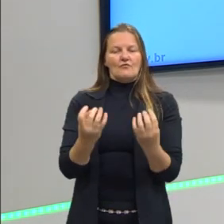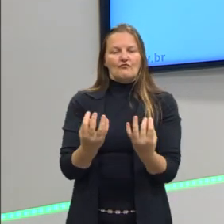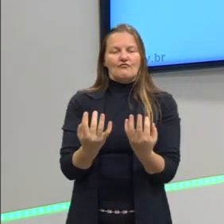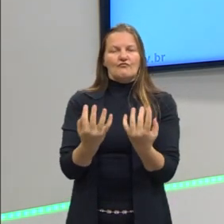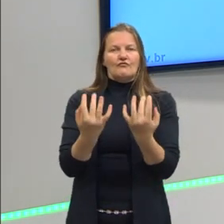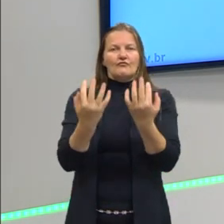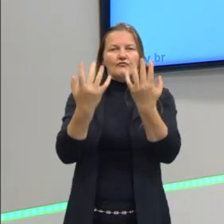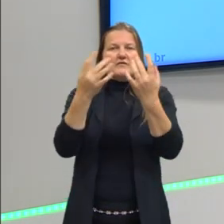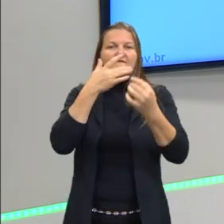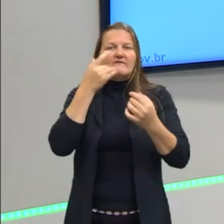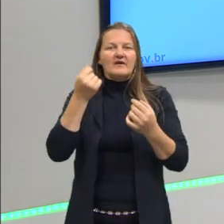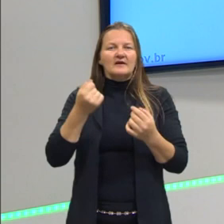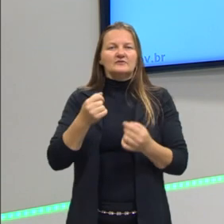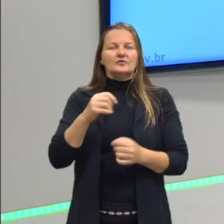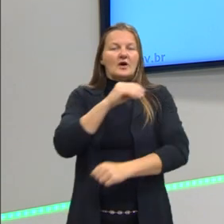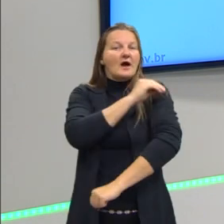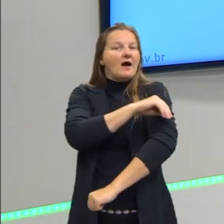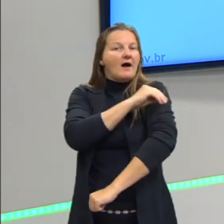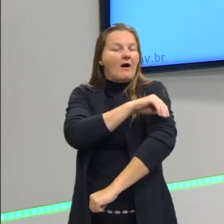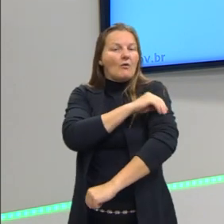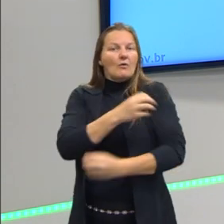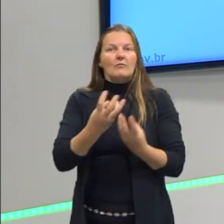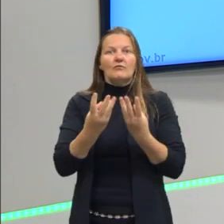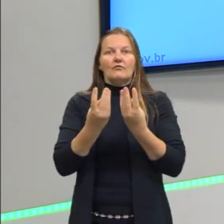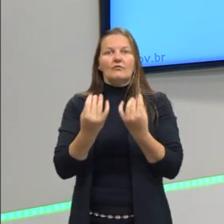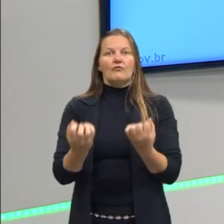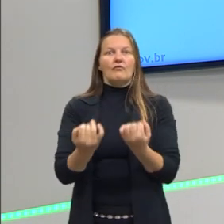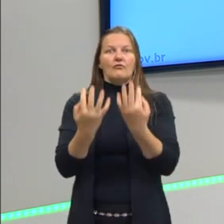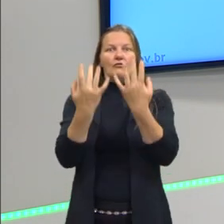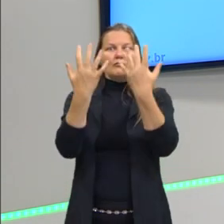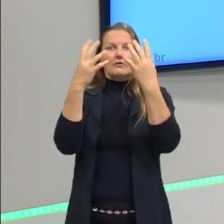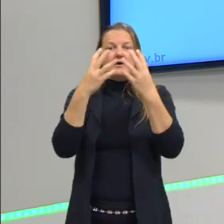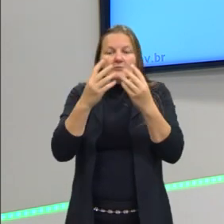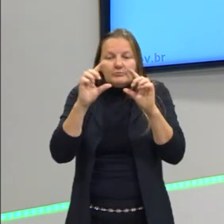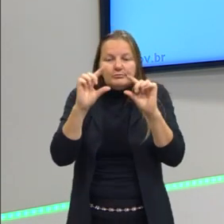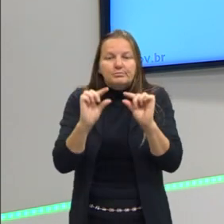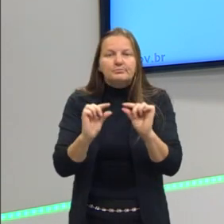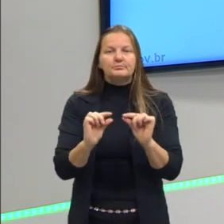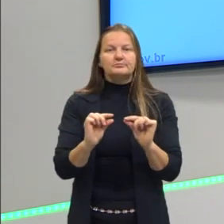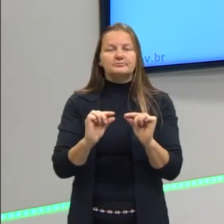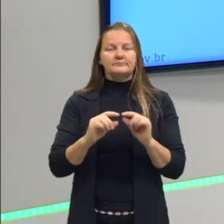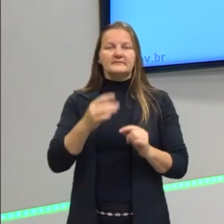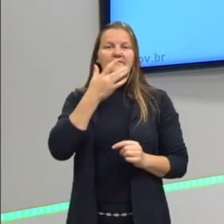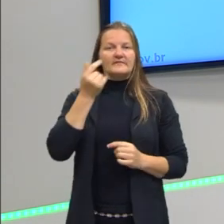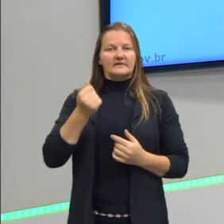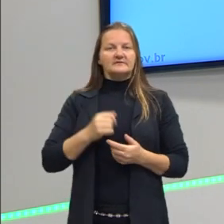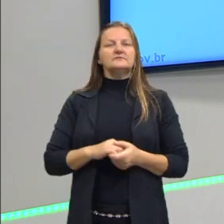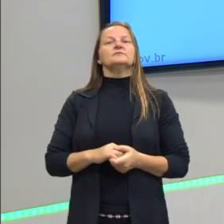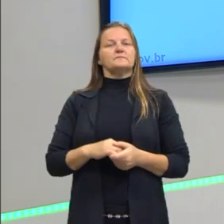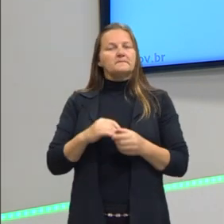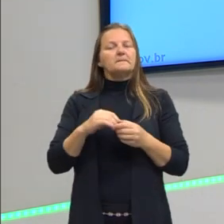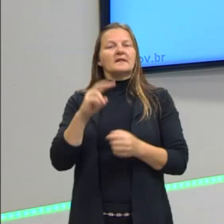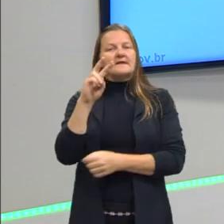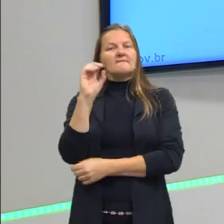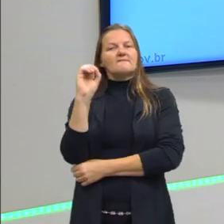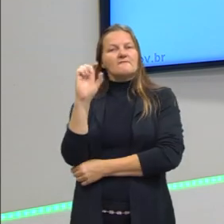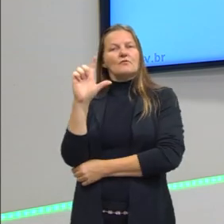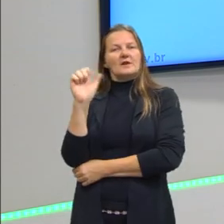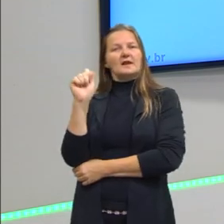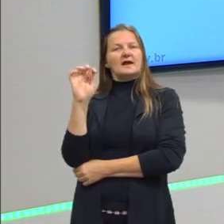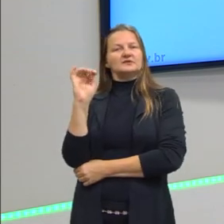facilmente. Como o álcool, que evapora para o meio ambiente com facilidade, é uma característica de